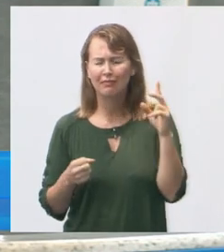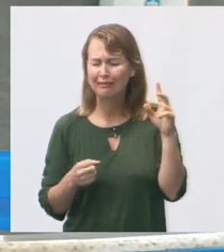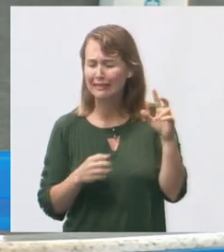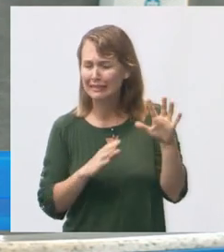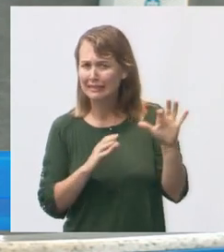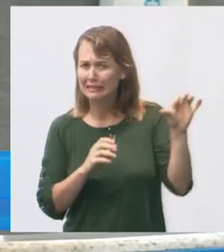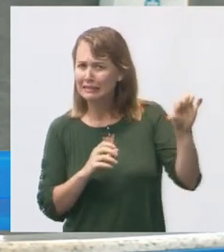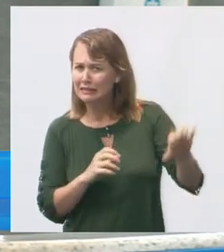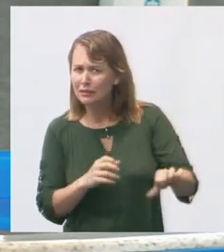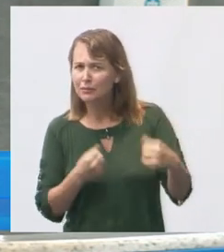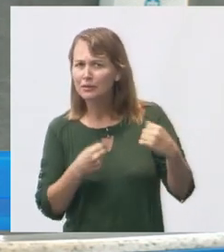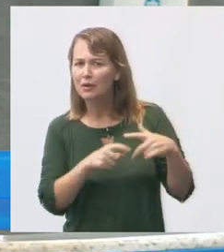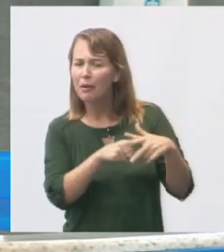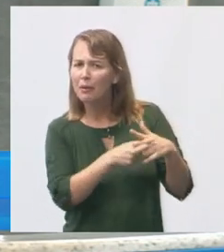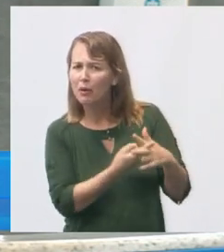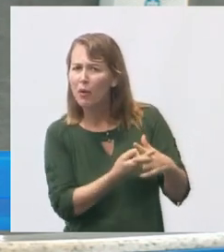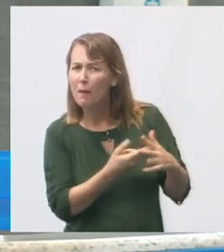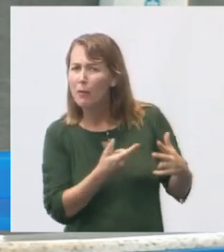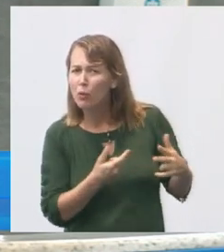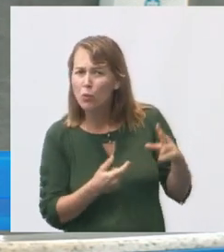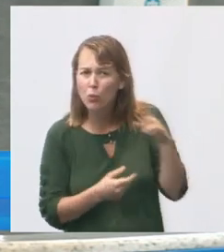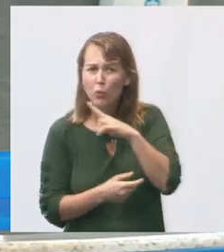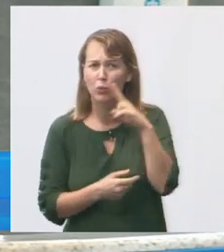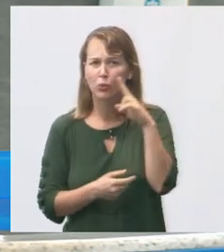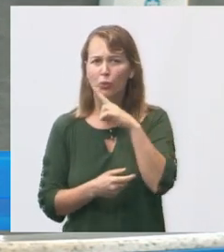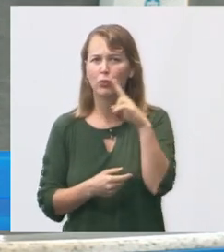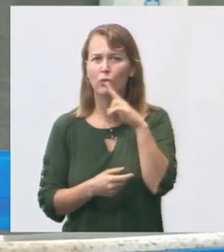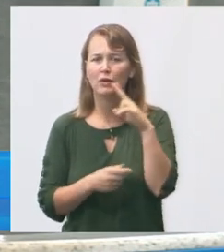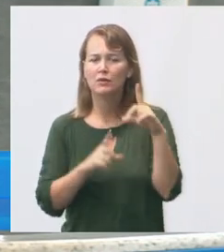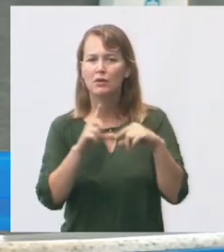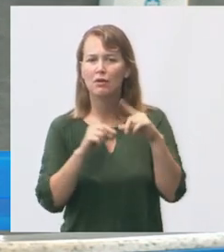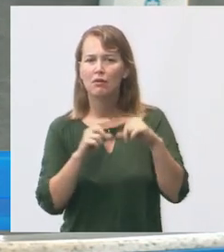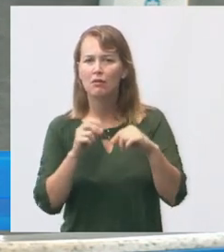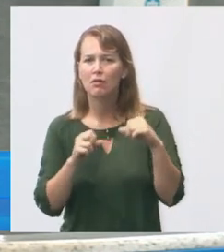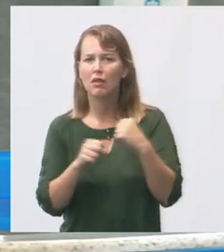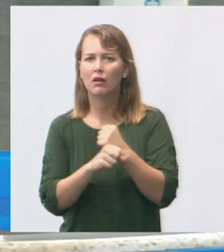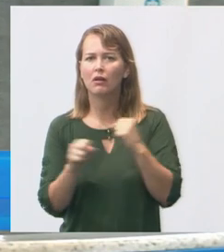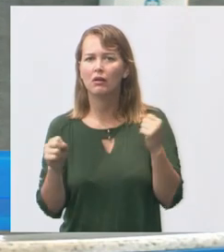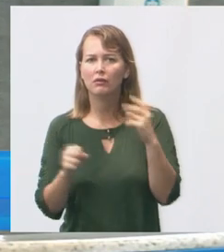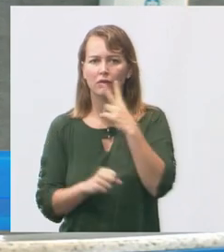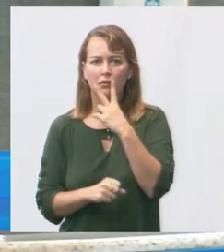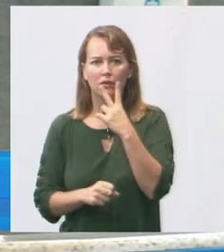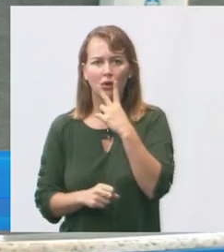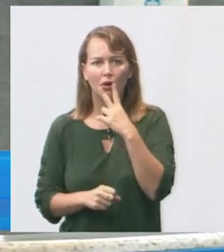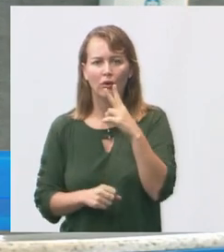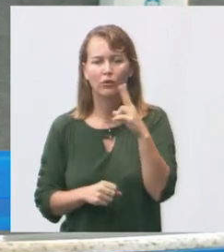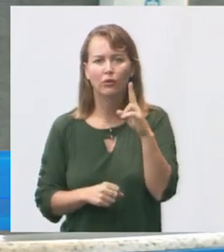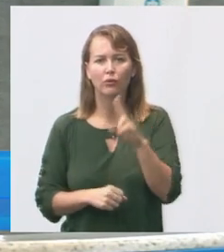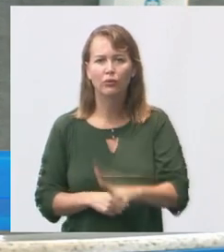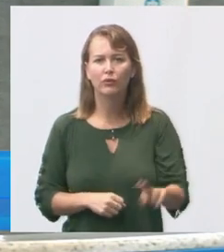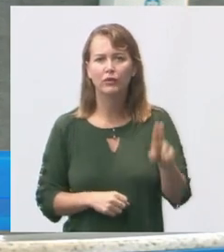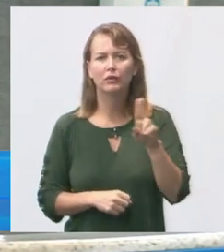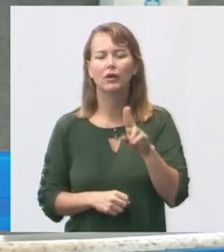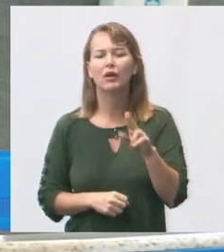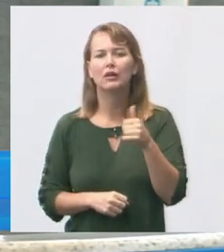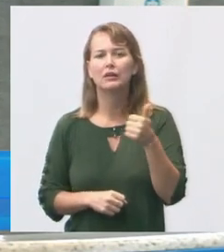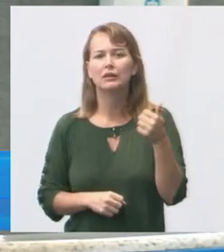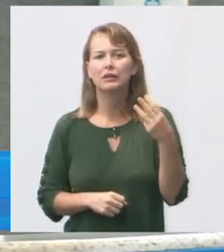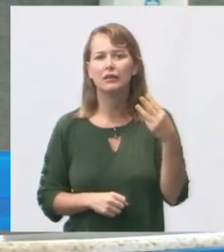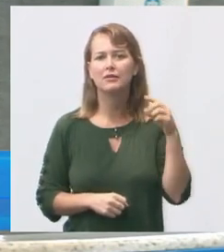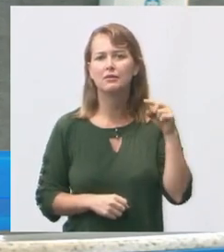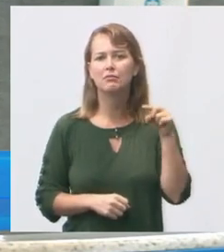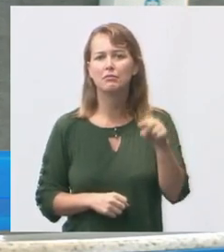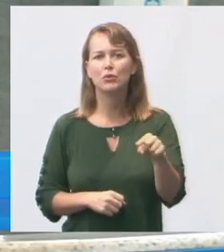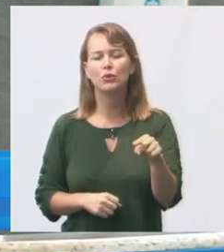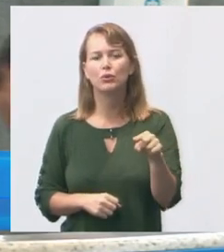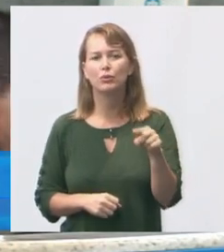de uma melhoria urgente estrelinha grande vitória em Anguetal universitário população de 13 mil usuários 90